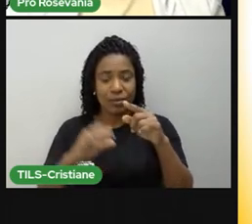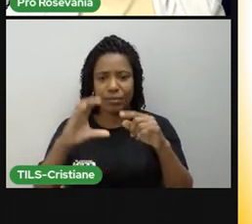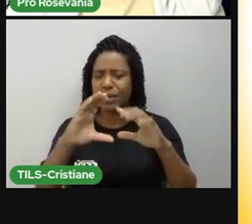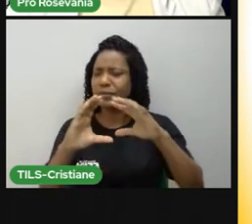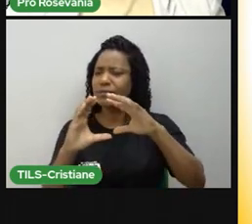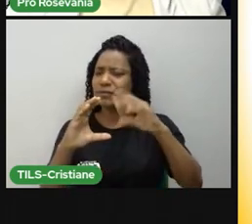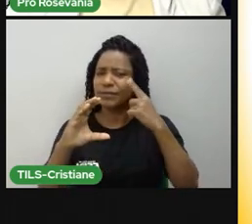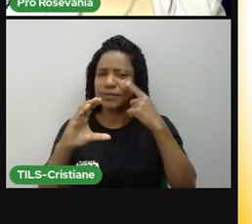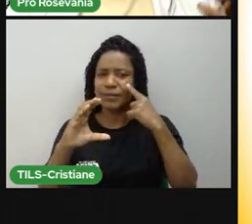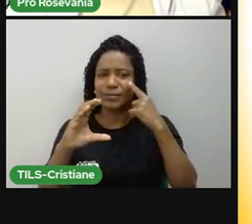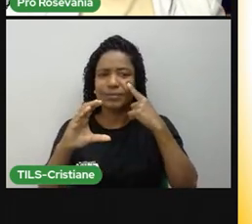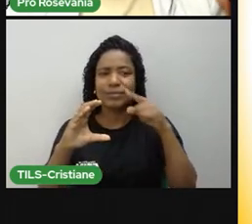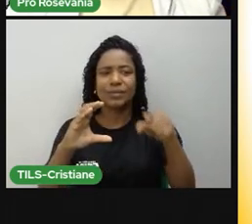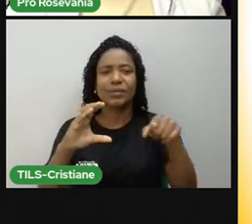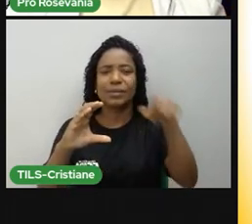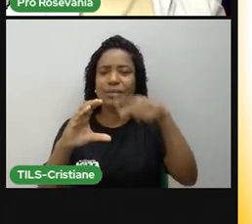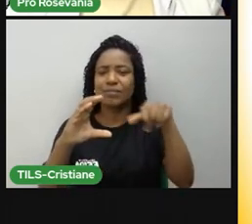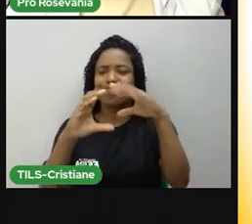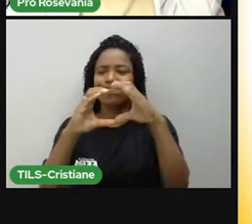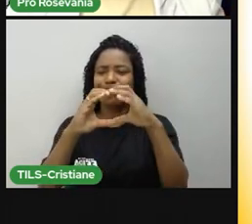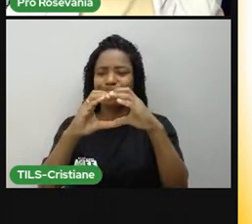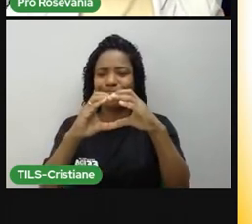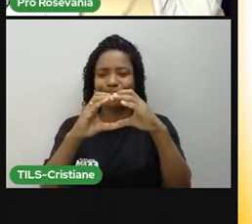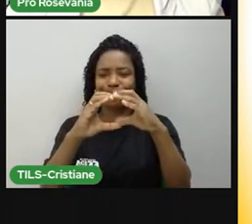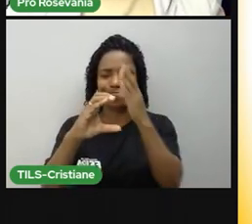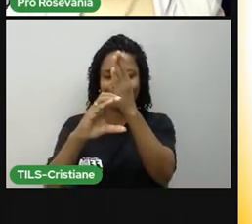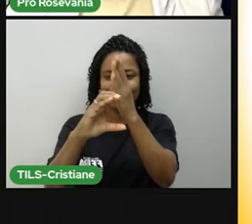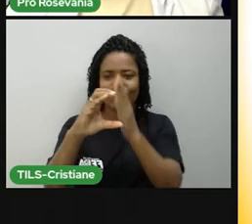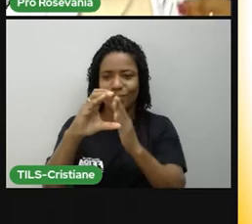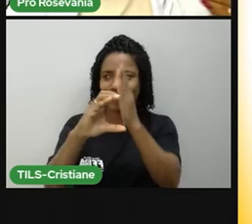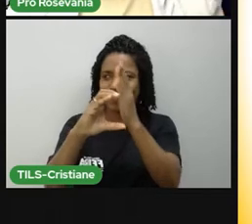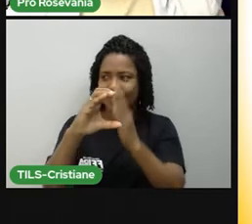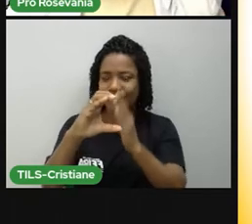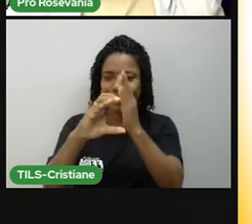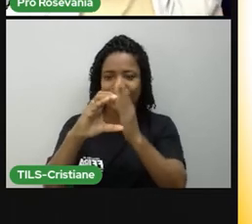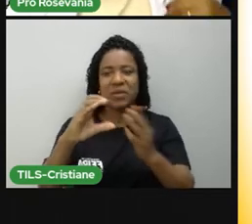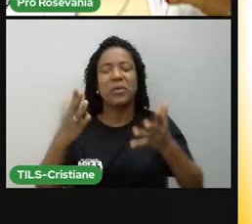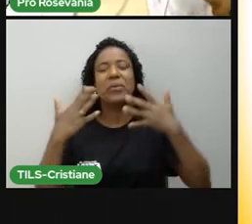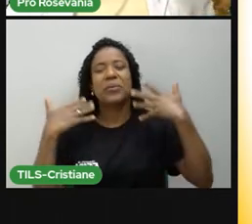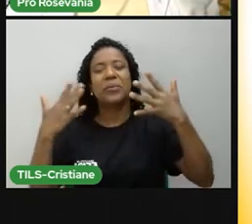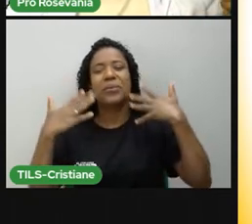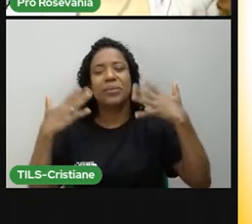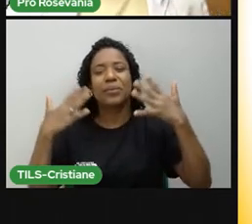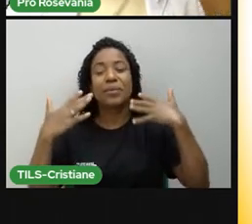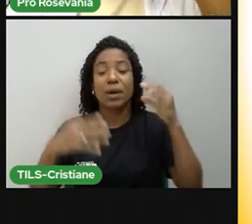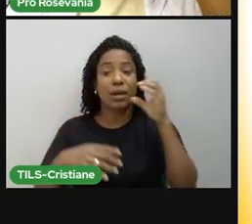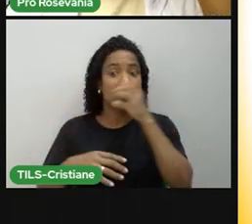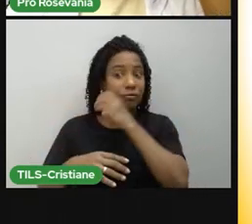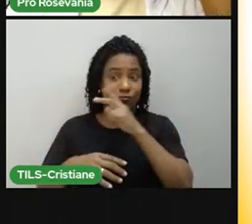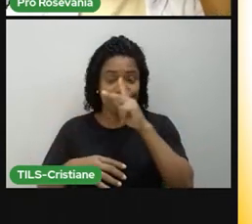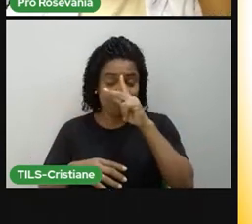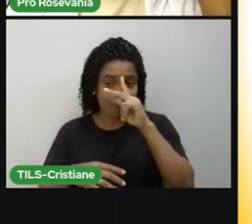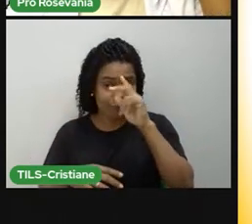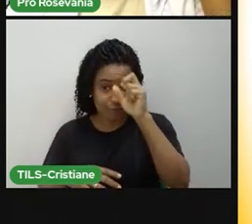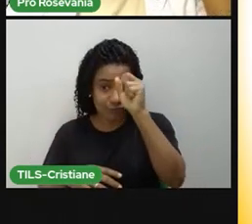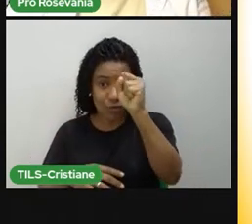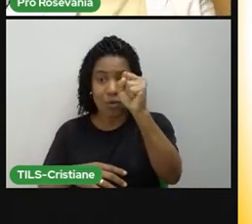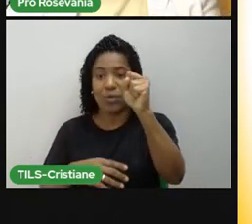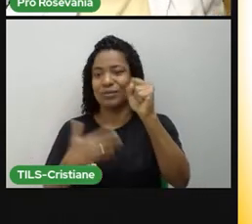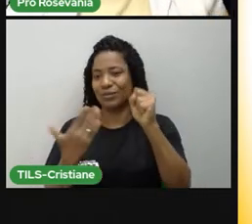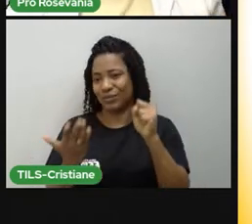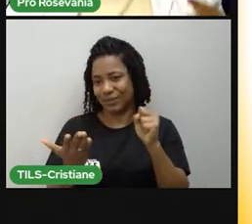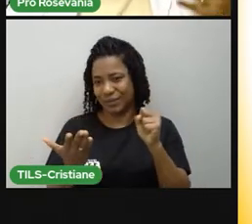a gente vai sofrer todas aquelas variações lá do verão, muito quente, com bastante